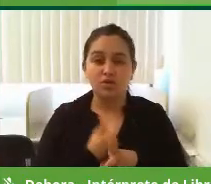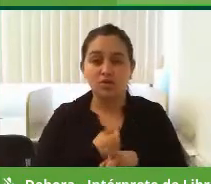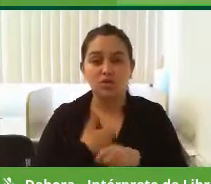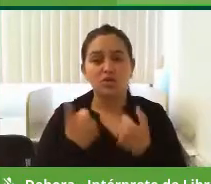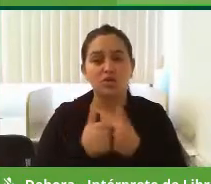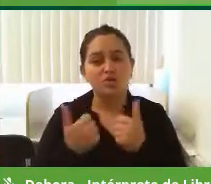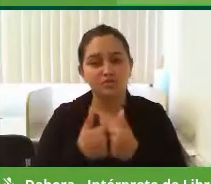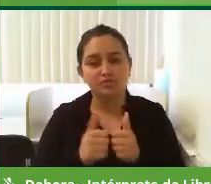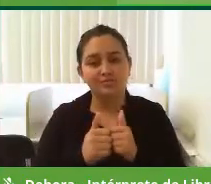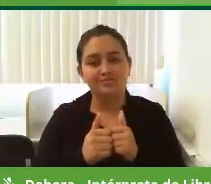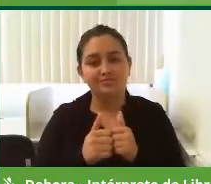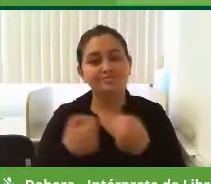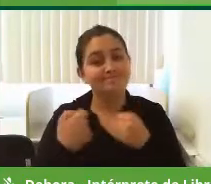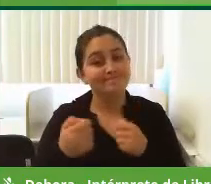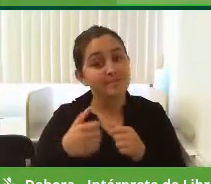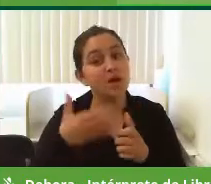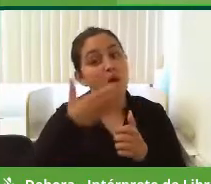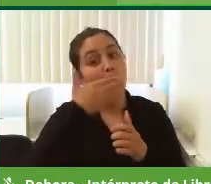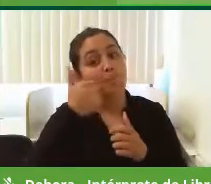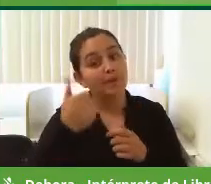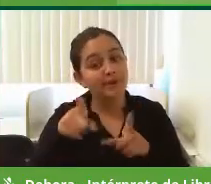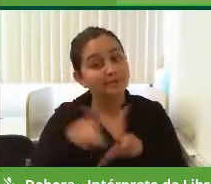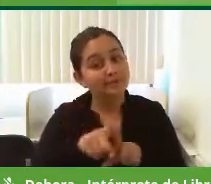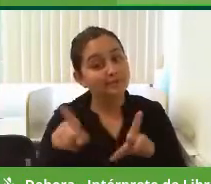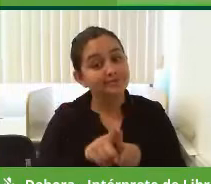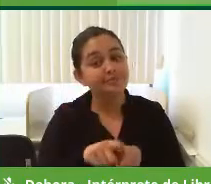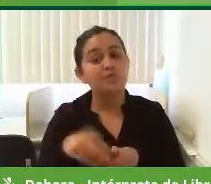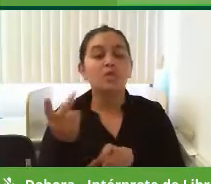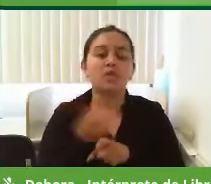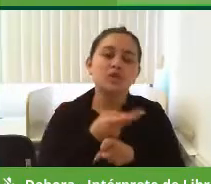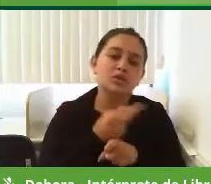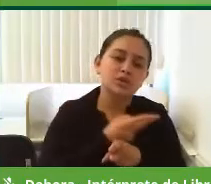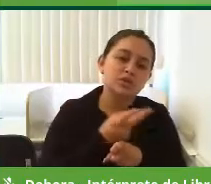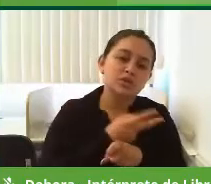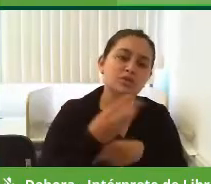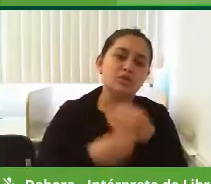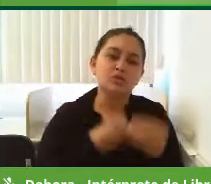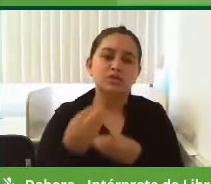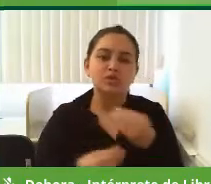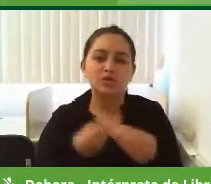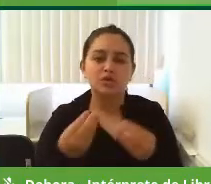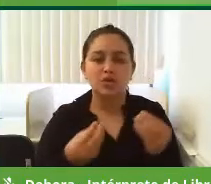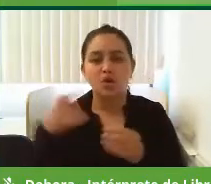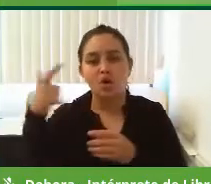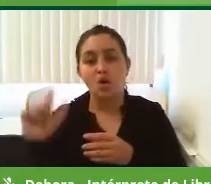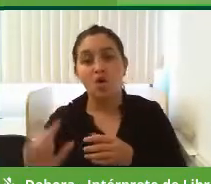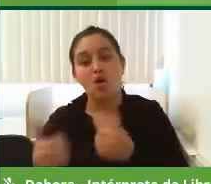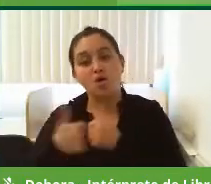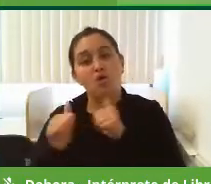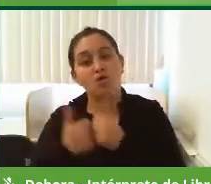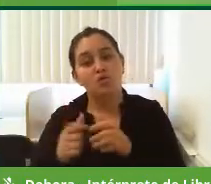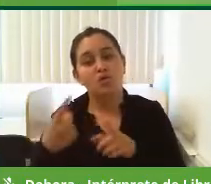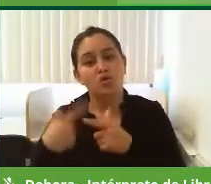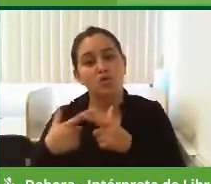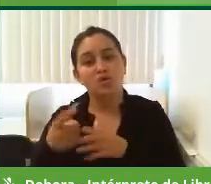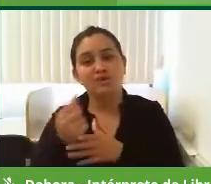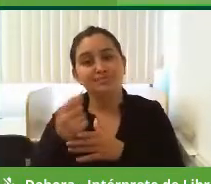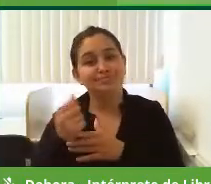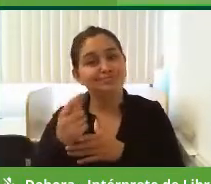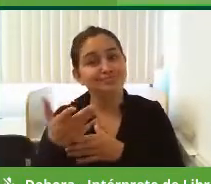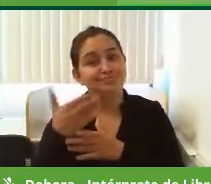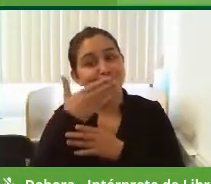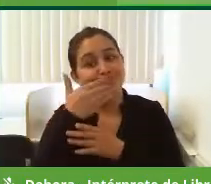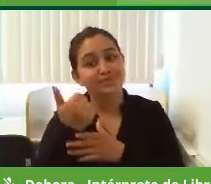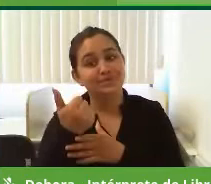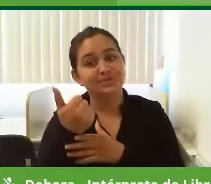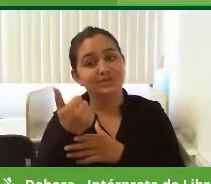coletivo. Tem que se modernizar ele, tem que buscar a forma também de competitividade do transporte coletivo para que ele se torne mais melhor